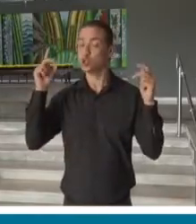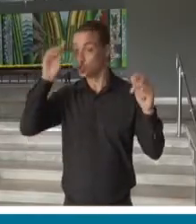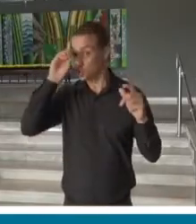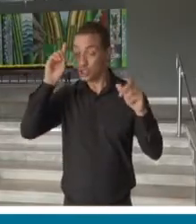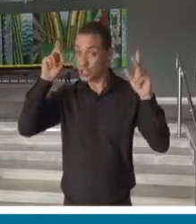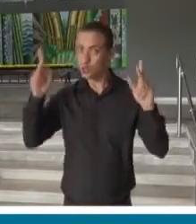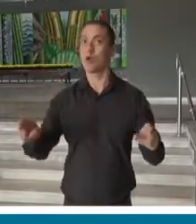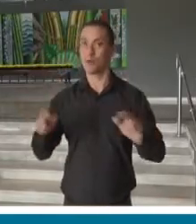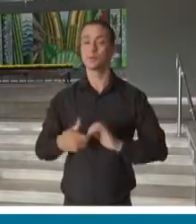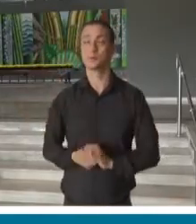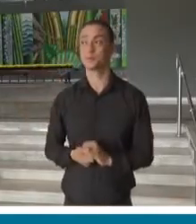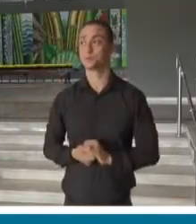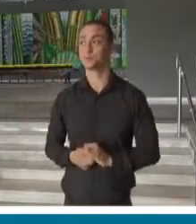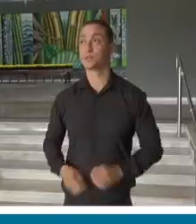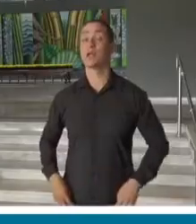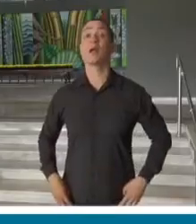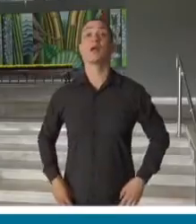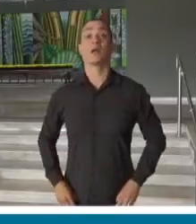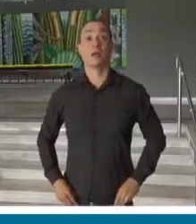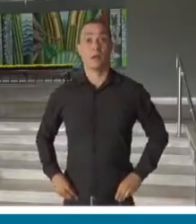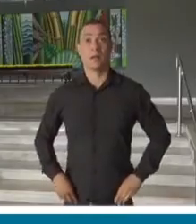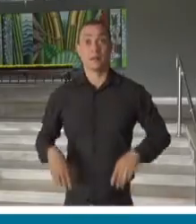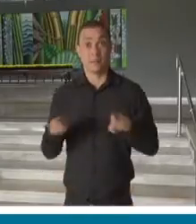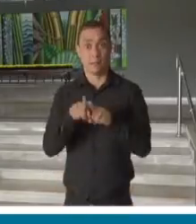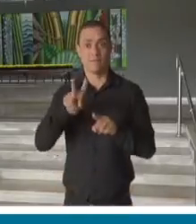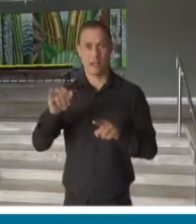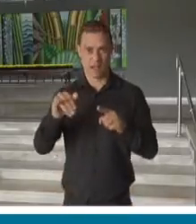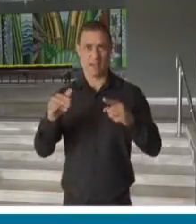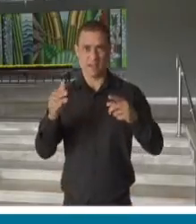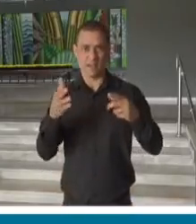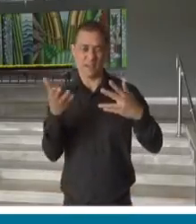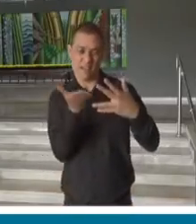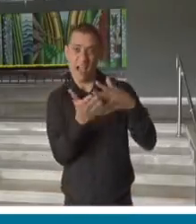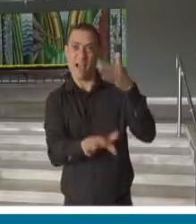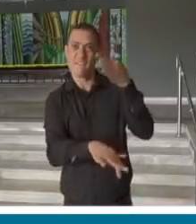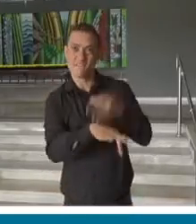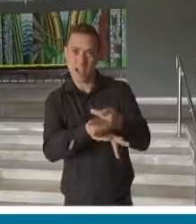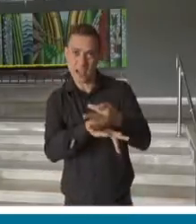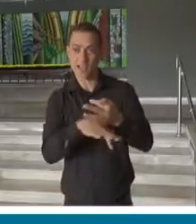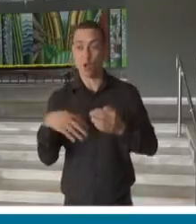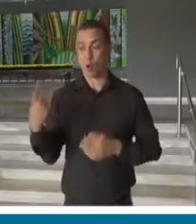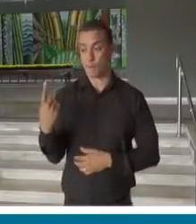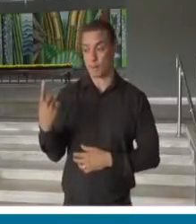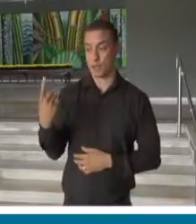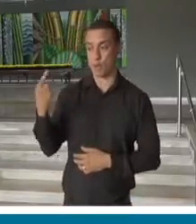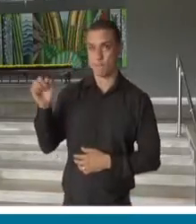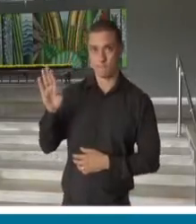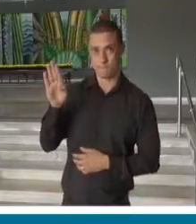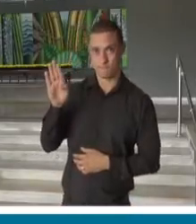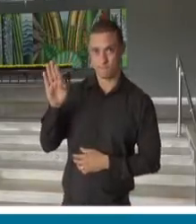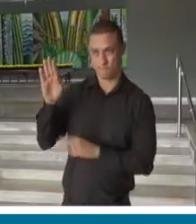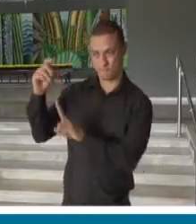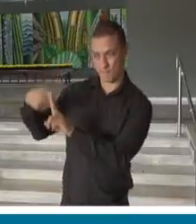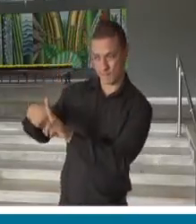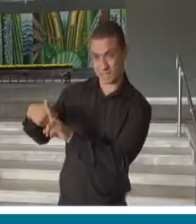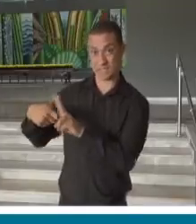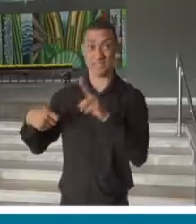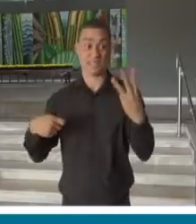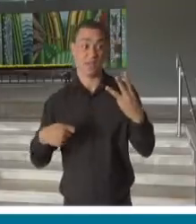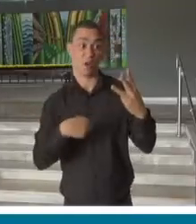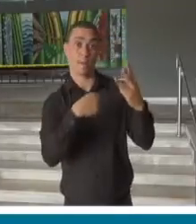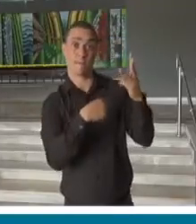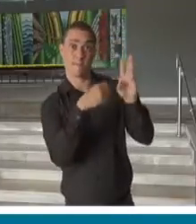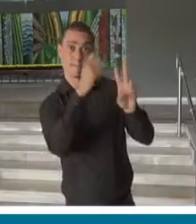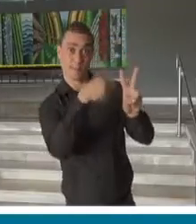no mesmo dia. Nós teremos os dois excessos ao final do primeiro e do terceiro bimestre, e as férias de janeiro e de